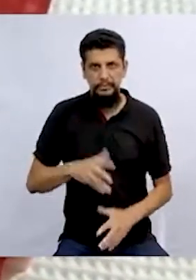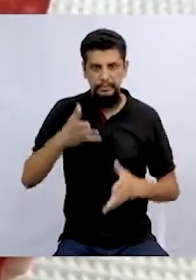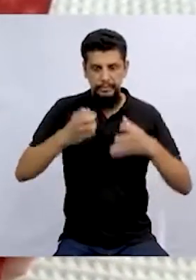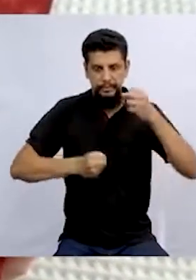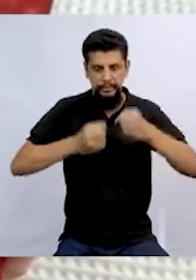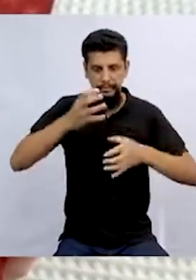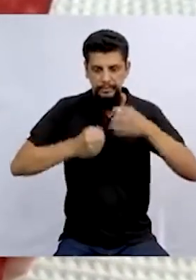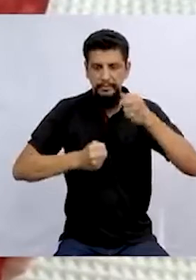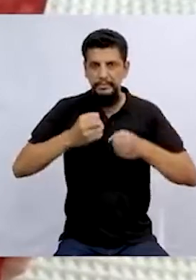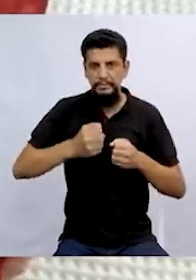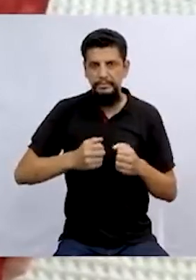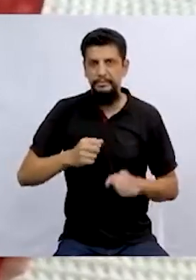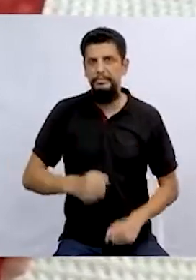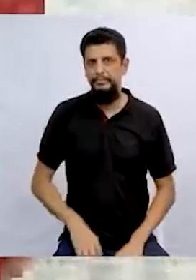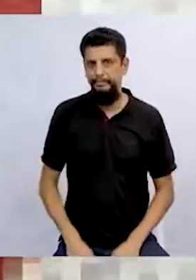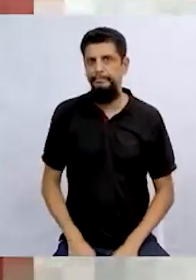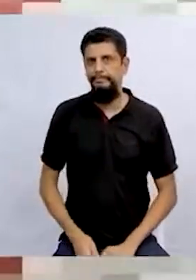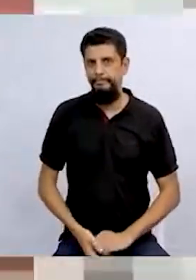vaquinhas de presépio.